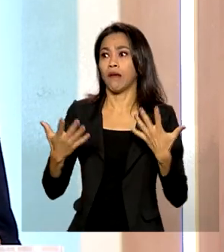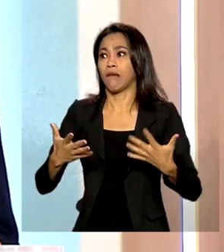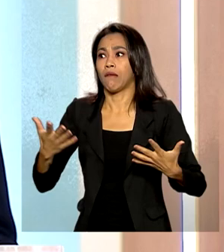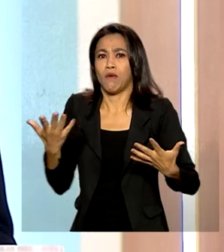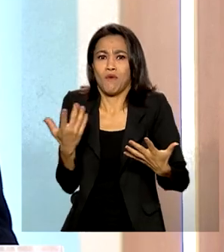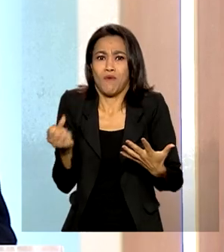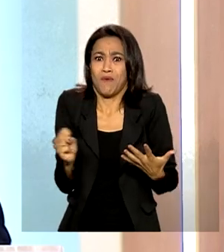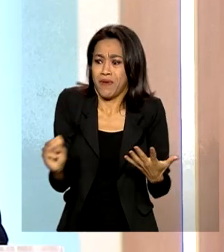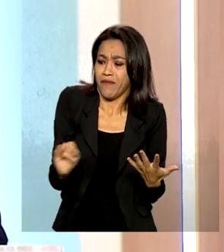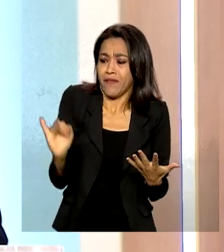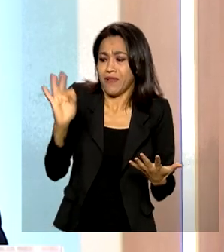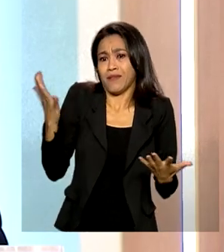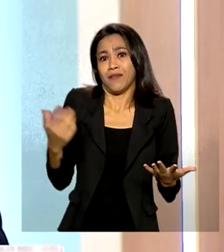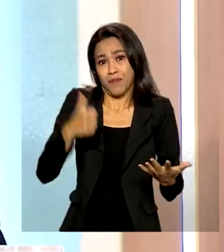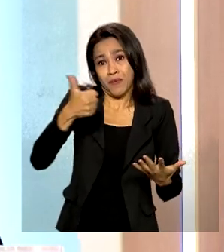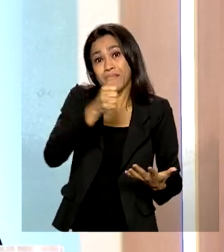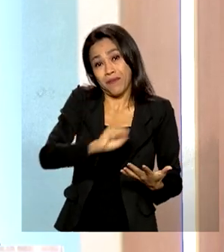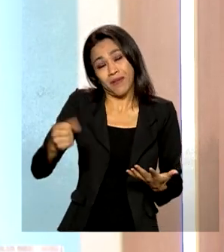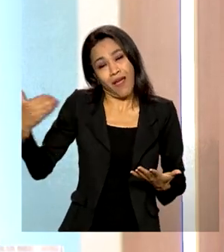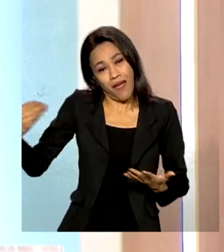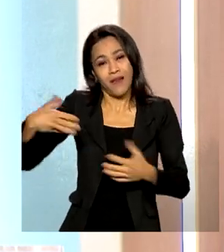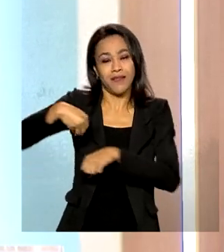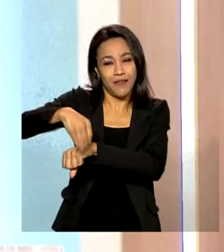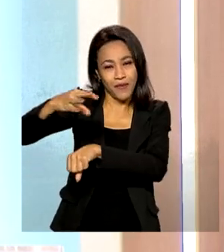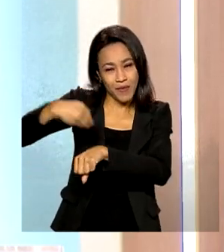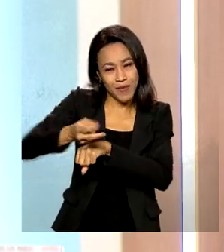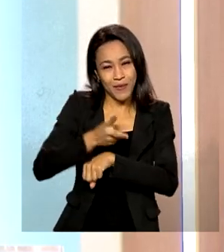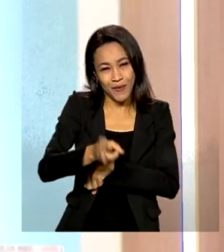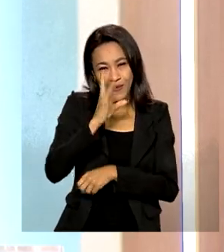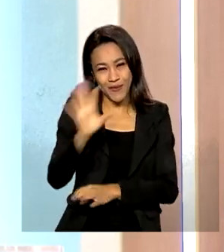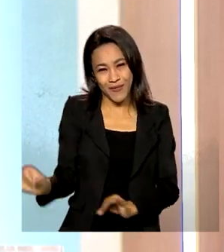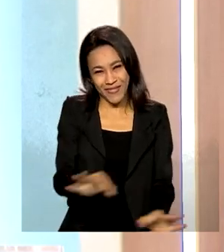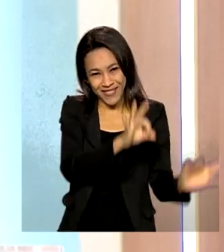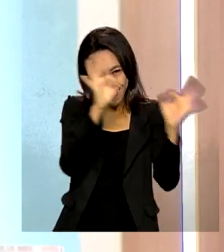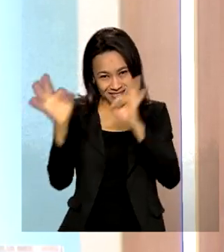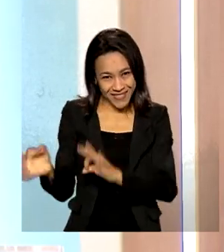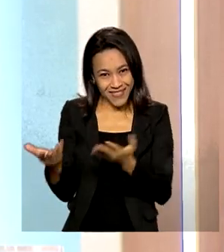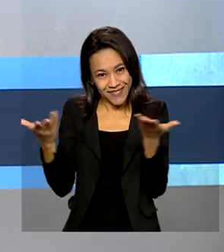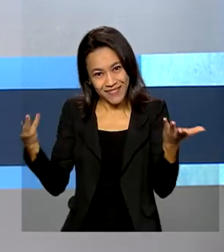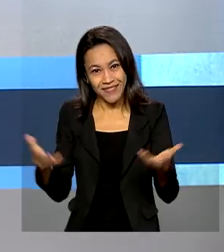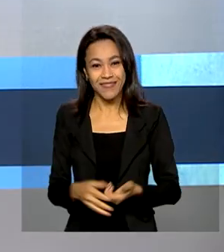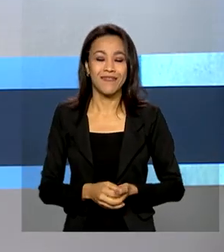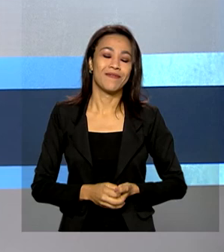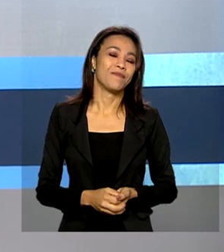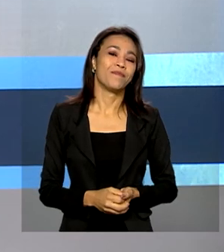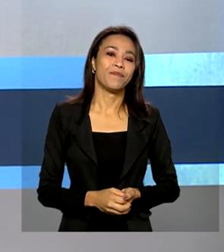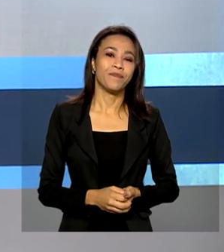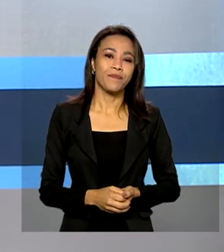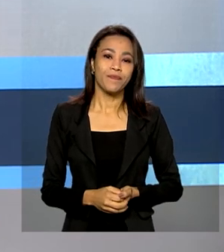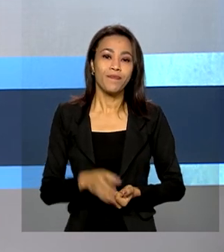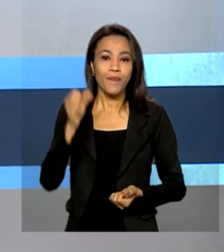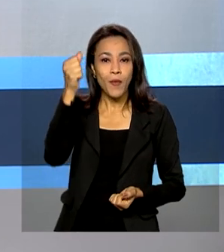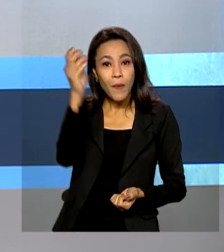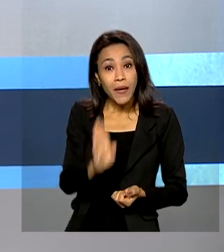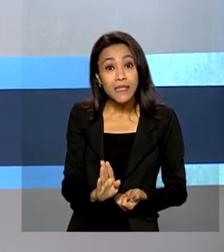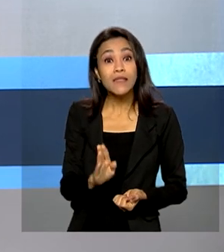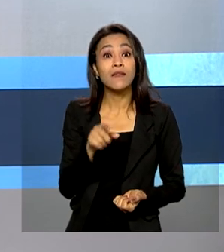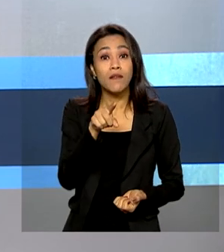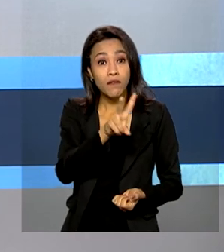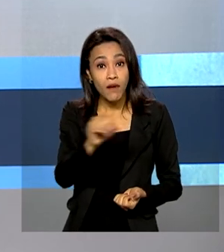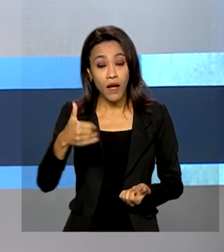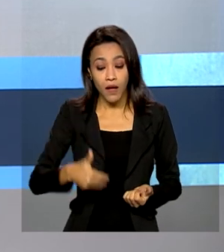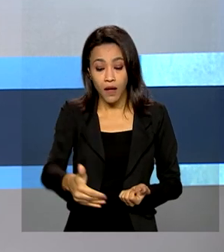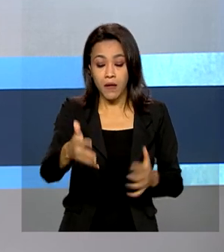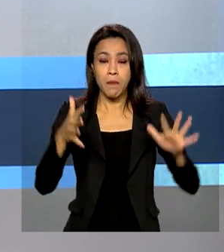do primeiro semestre. Essa é informação que nós temos para você hoje. Continue conosco e tenha um ótimo dia. O Brasil vai participar da